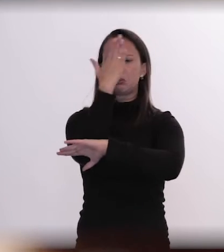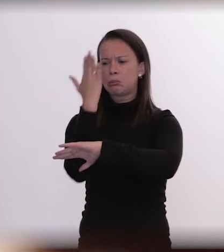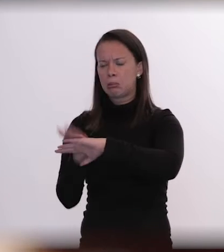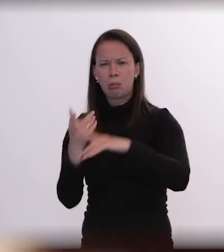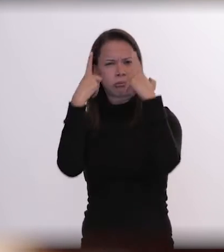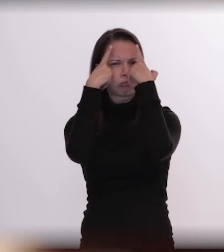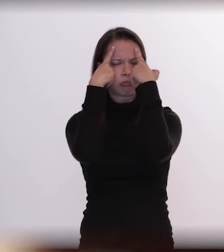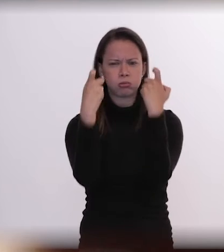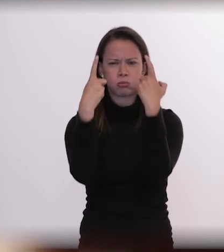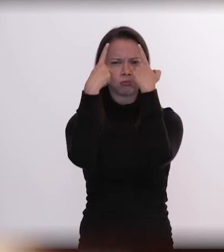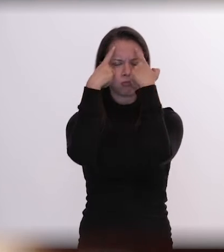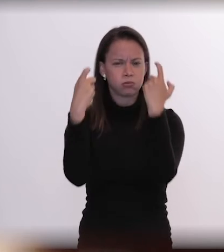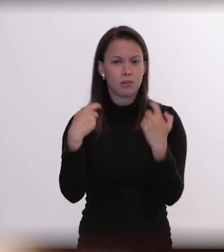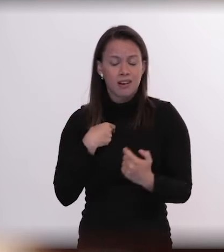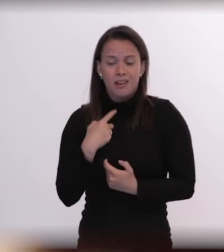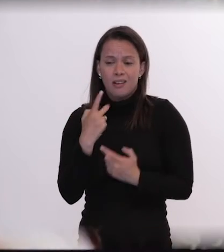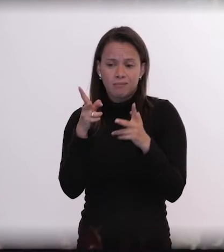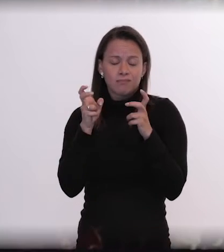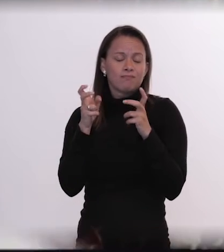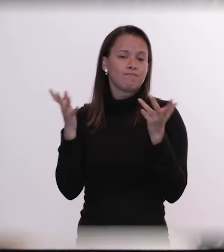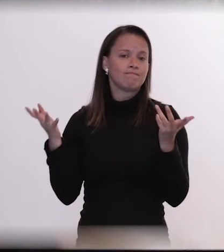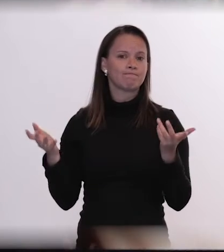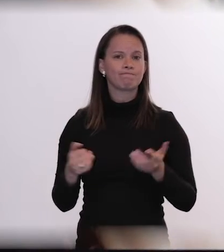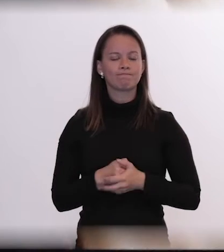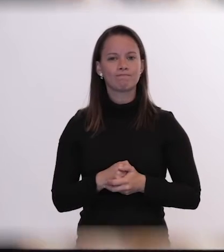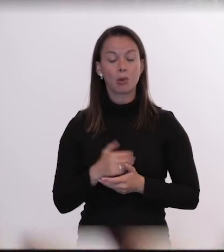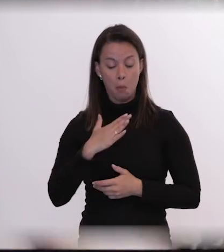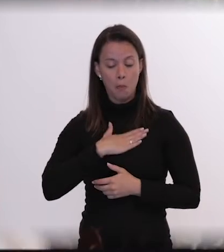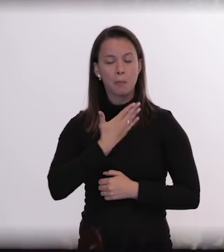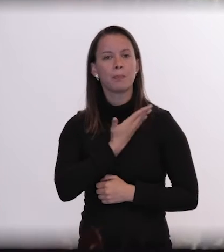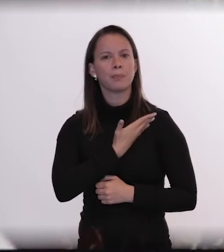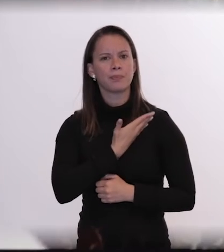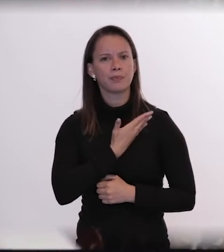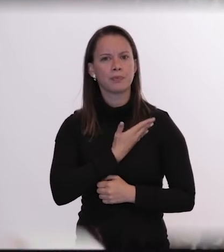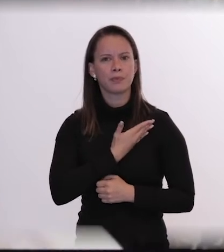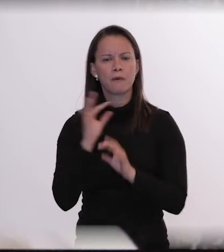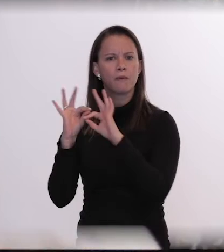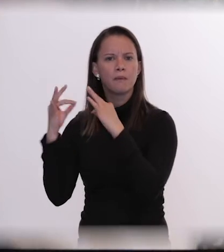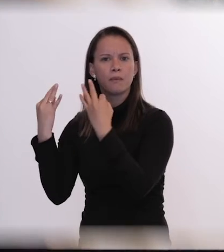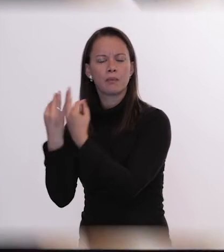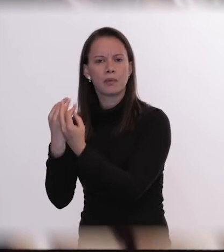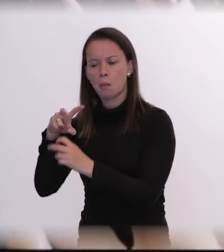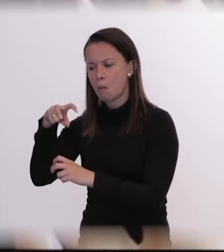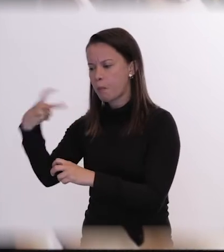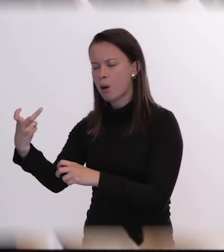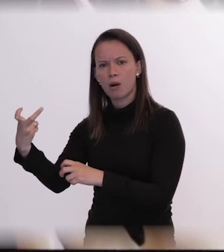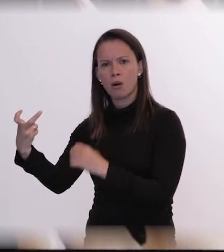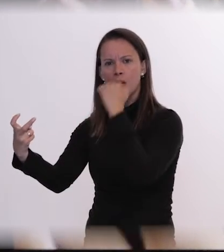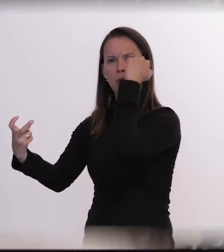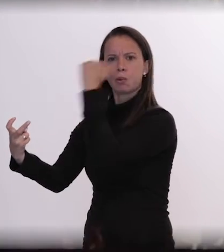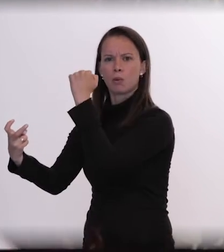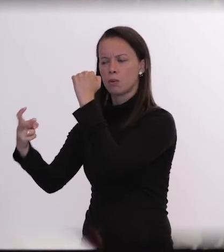violência, e isso muito diretamente. Os meus amigos perdem pessoas assassinadas.